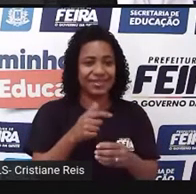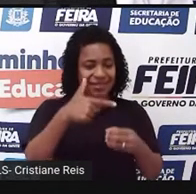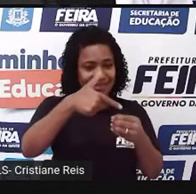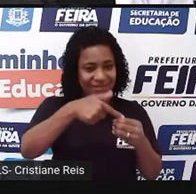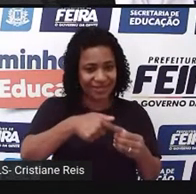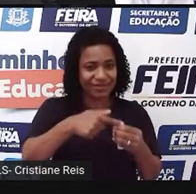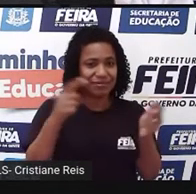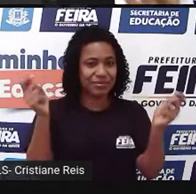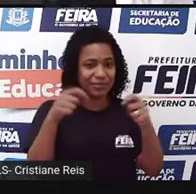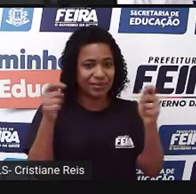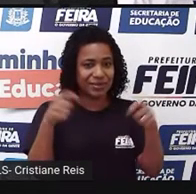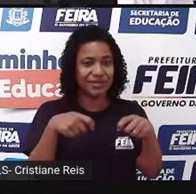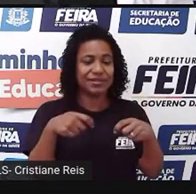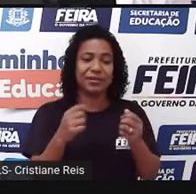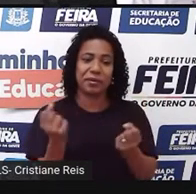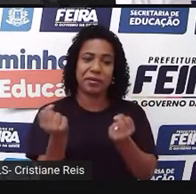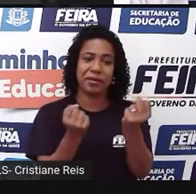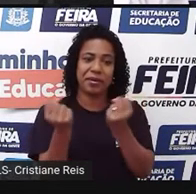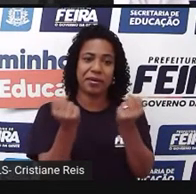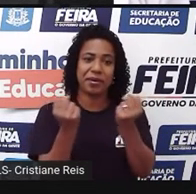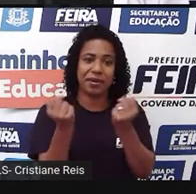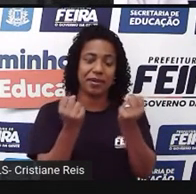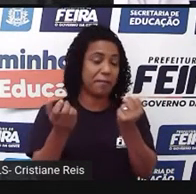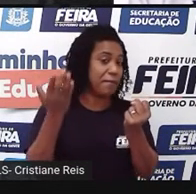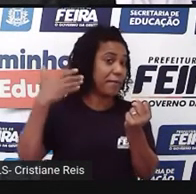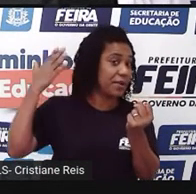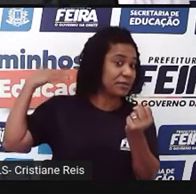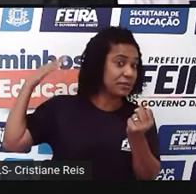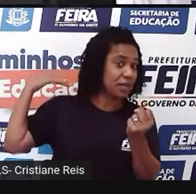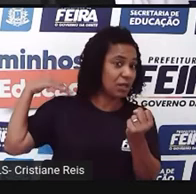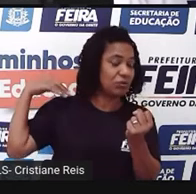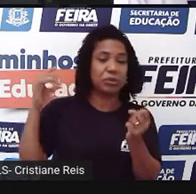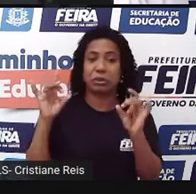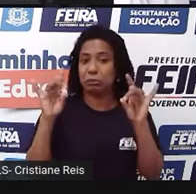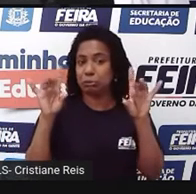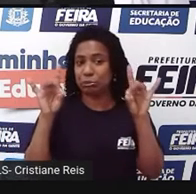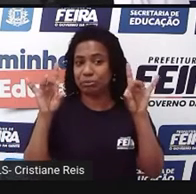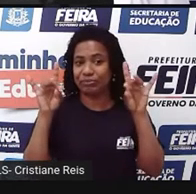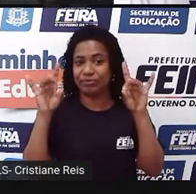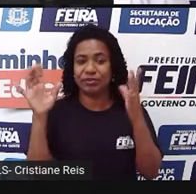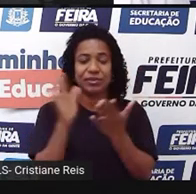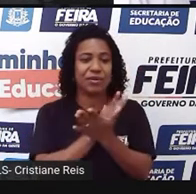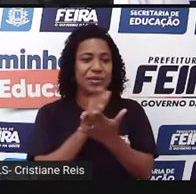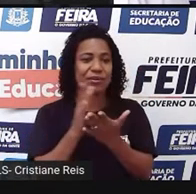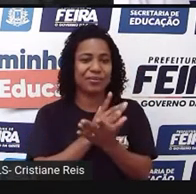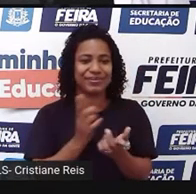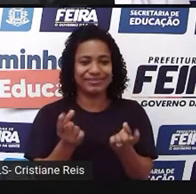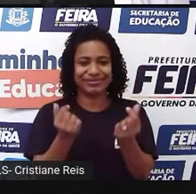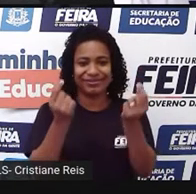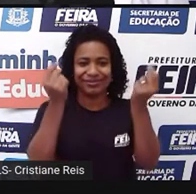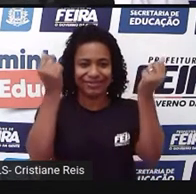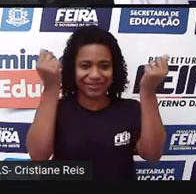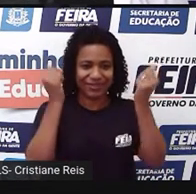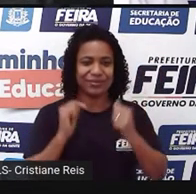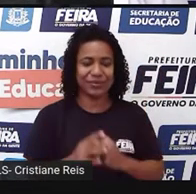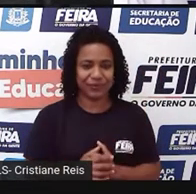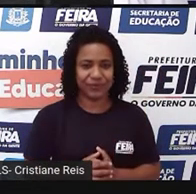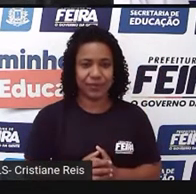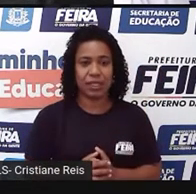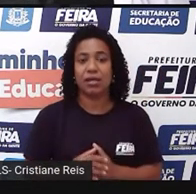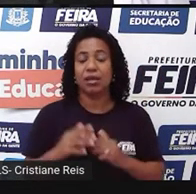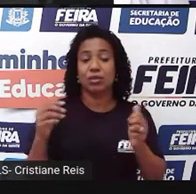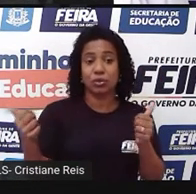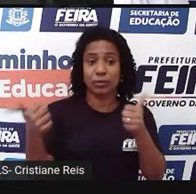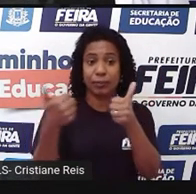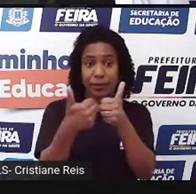abastecer seus carros. Até porque ter carro também era uma coisa difícil, era privilégio, né? Para alguns. E aí, gente, a gente tinha essa feira aí, né?